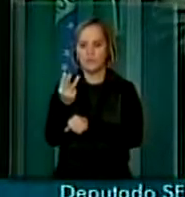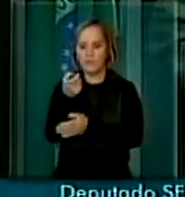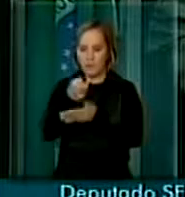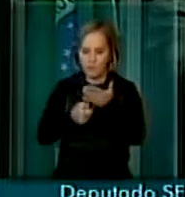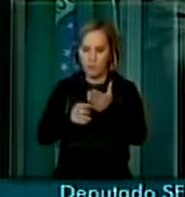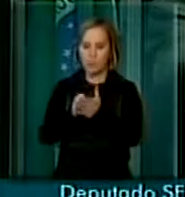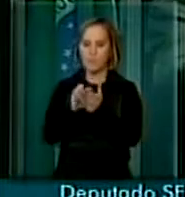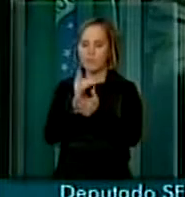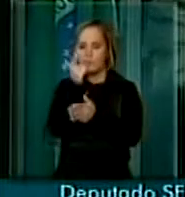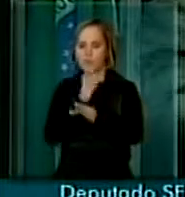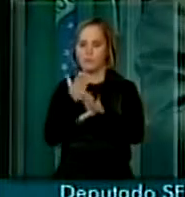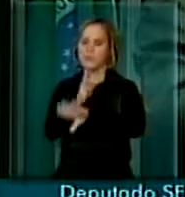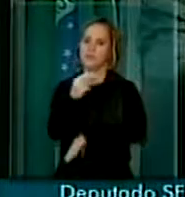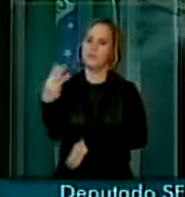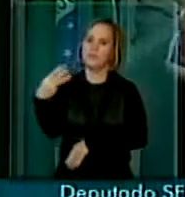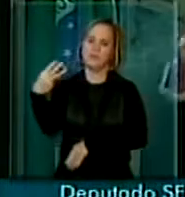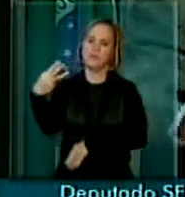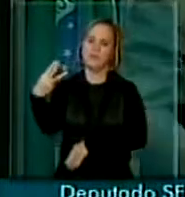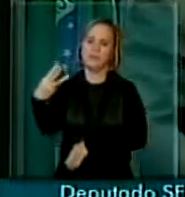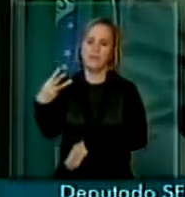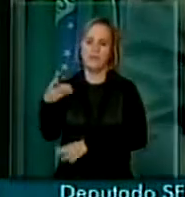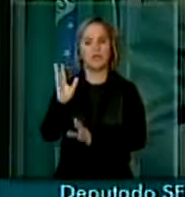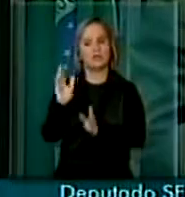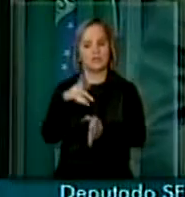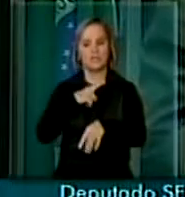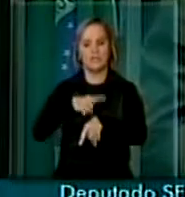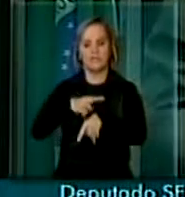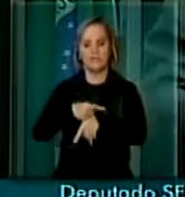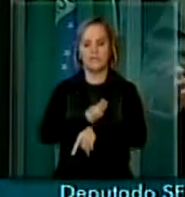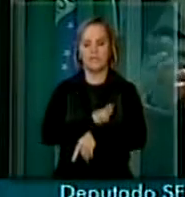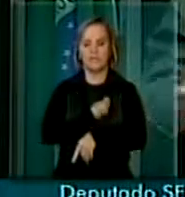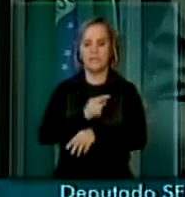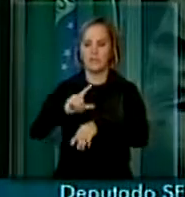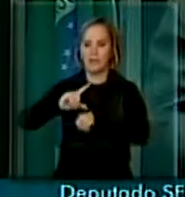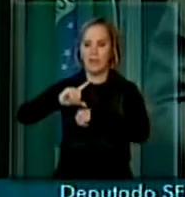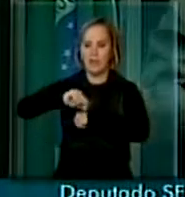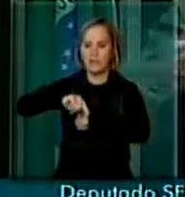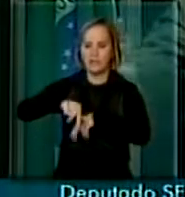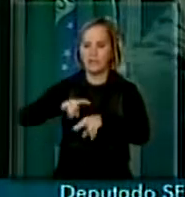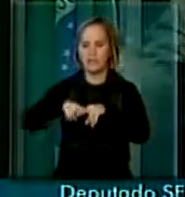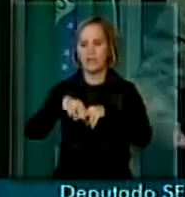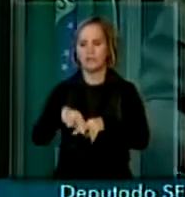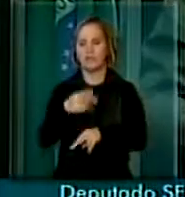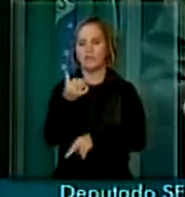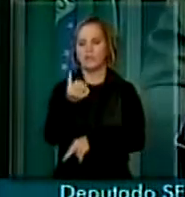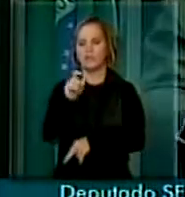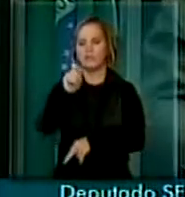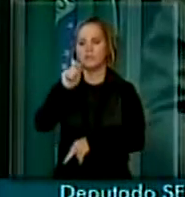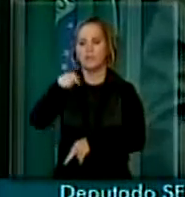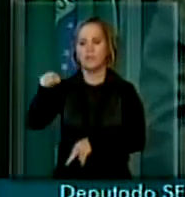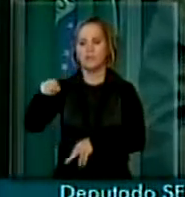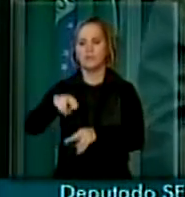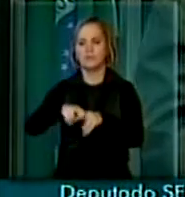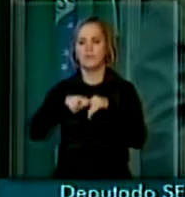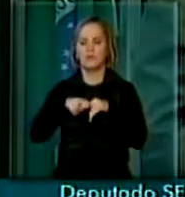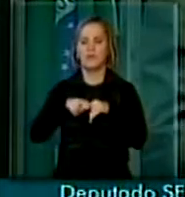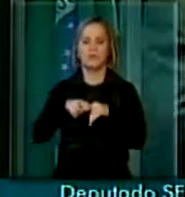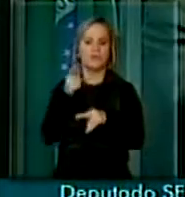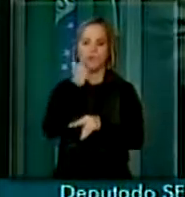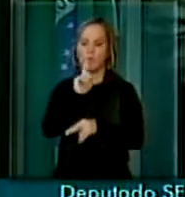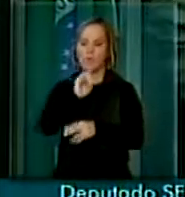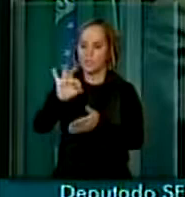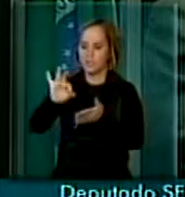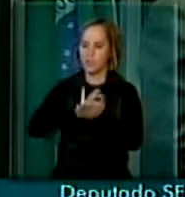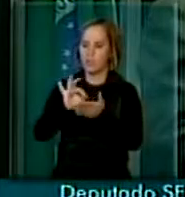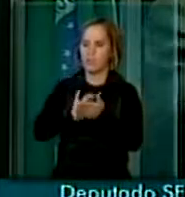Então, é um jovem talento que teve aí atrasado a sua vida acadêmica por seis meses em função da LDB ser rígida nesse aspecto e é